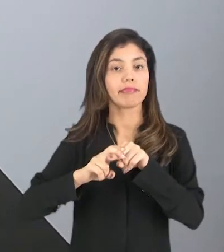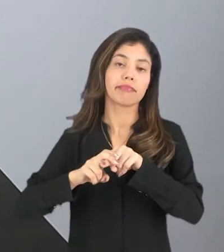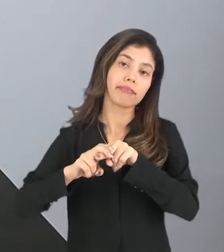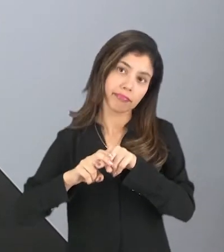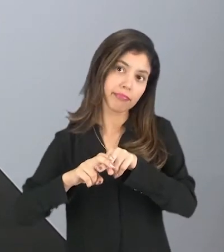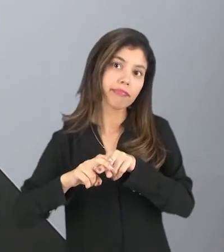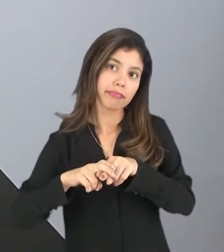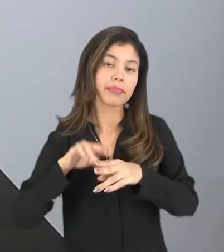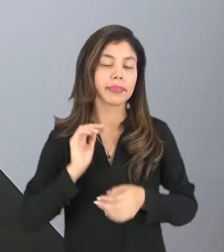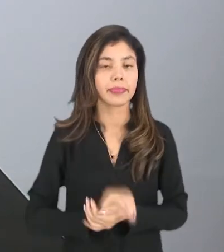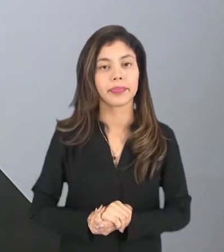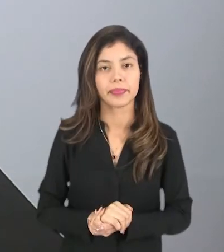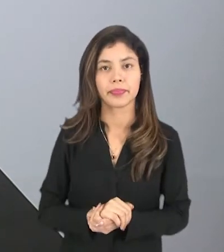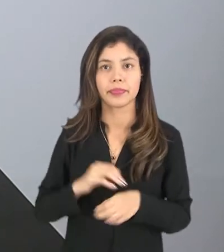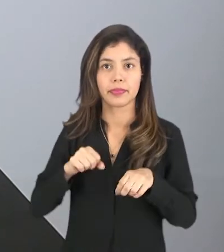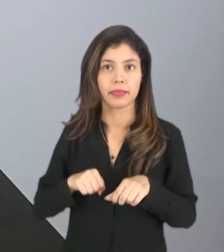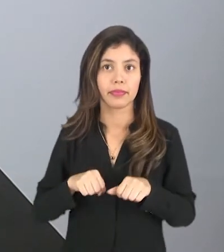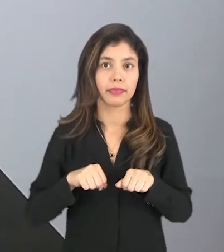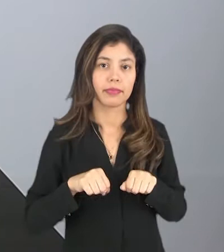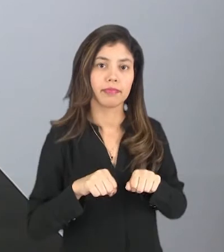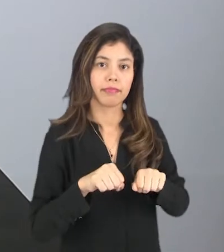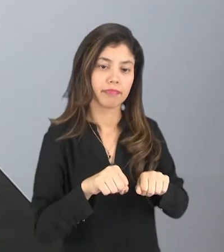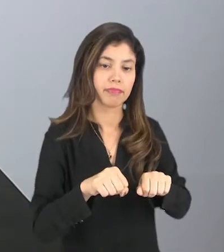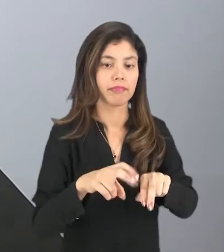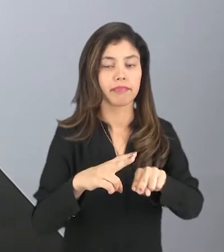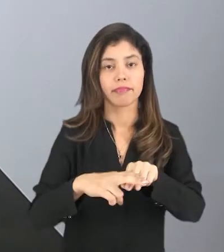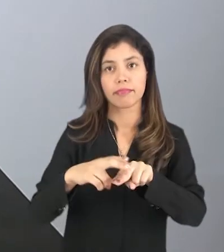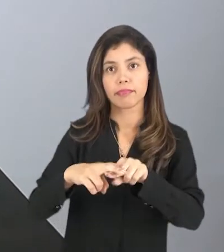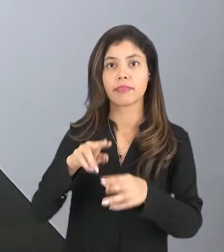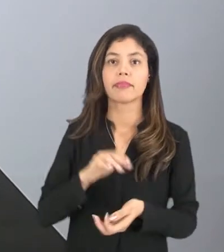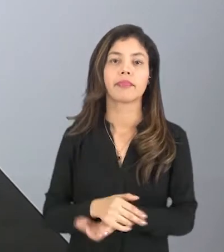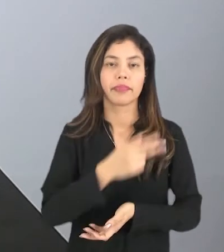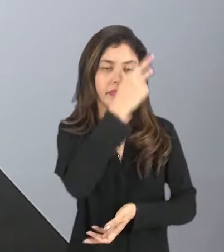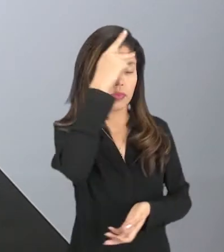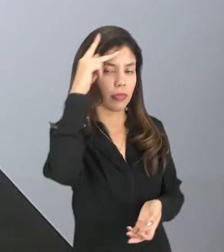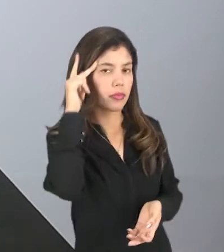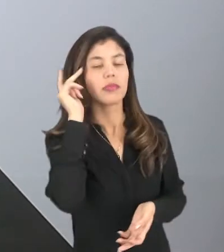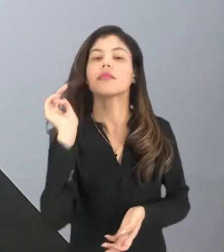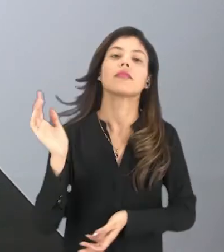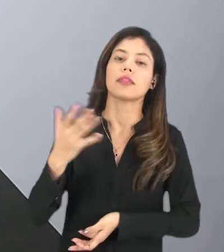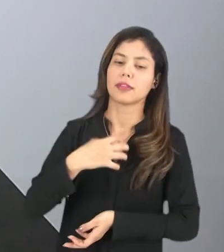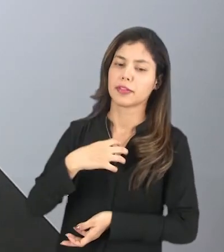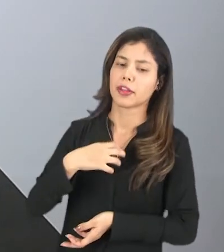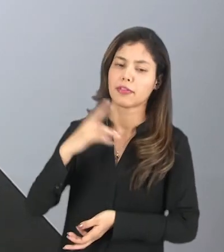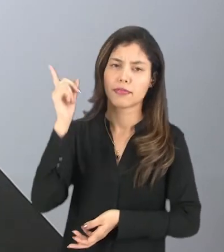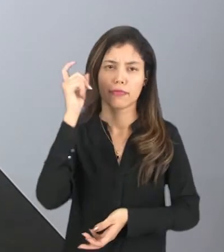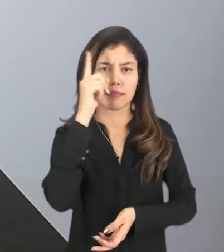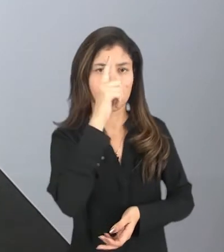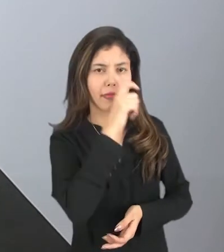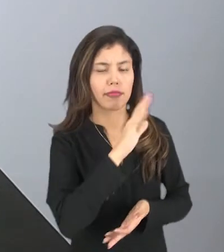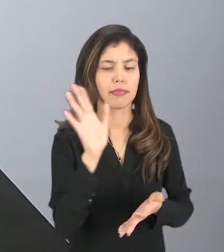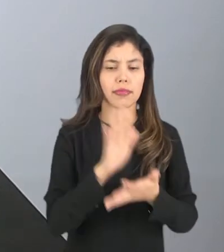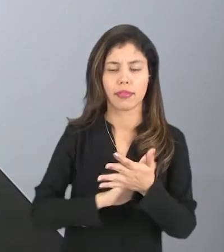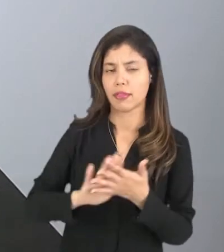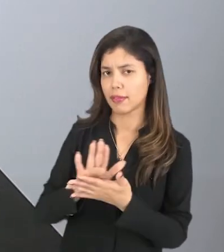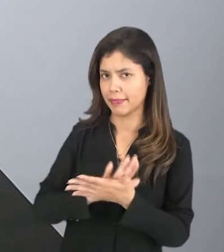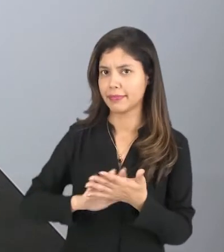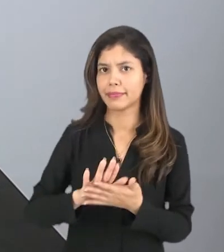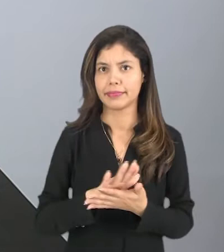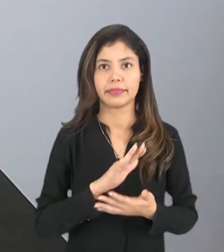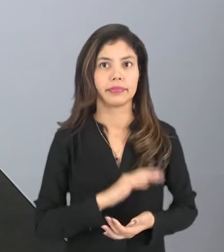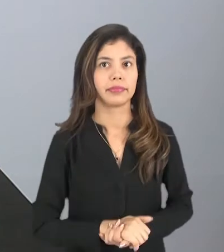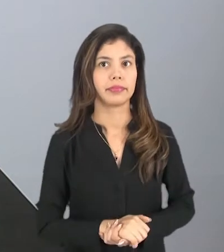Muito bem, pessoas que usam cadeiras de rodas e essas pessoas não sentem dificuldade nenhuma.